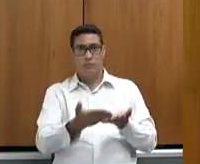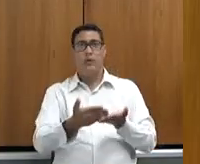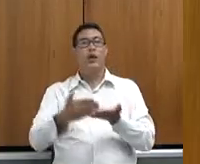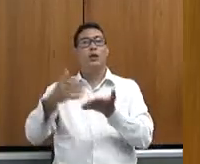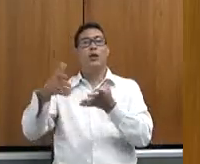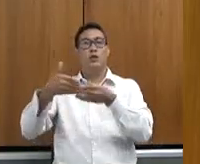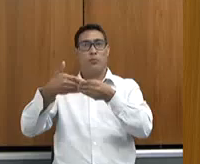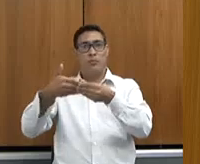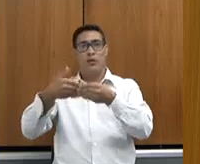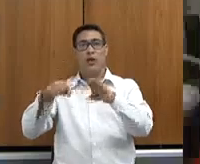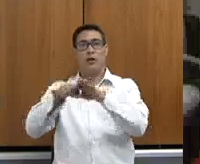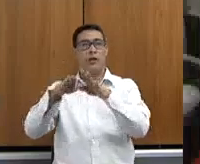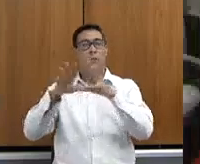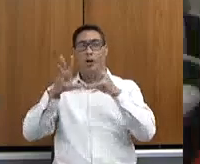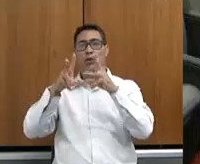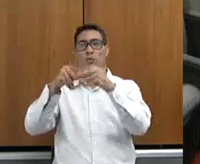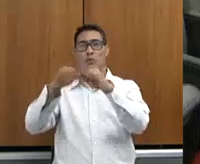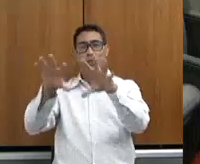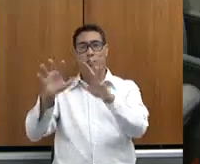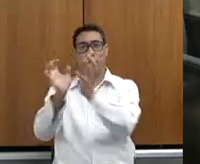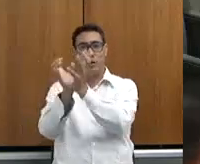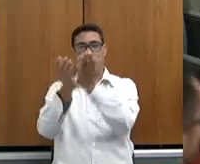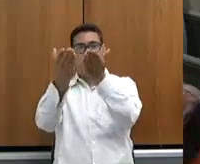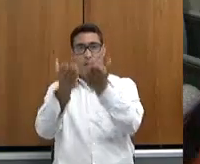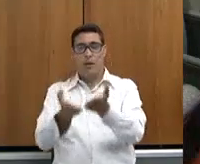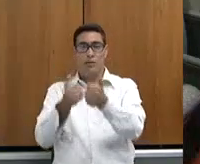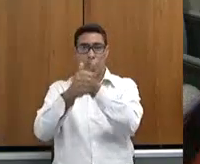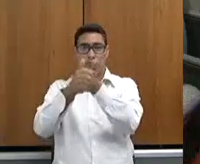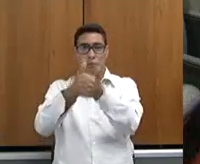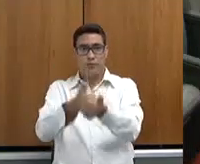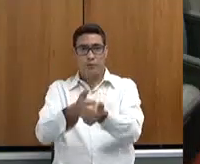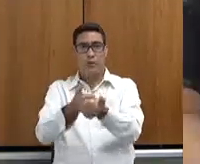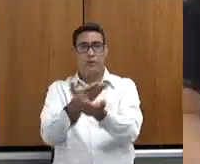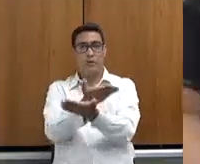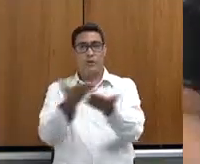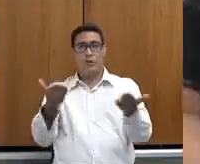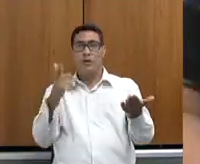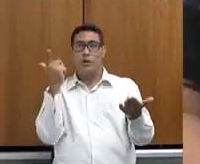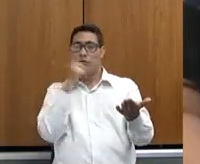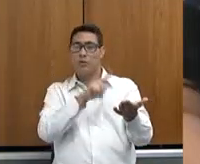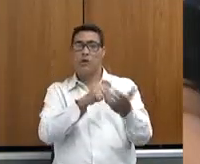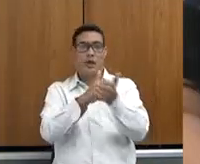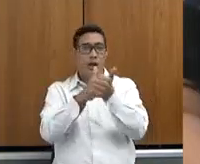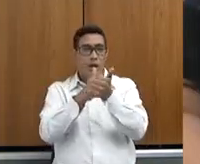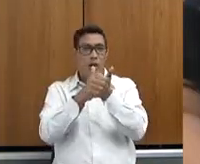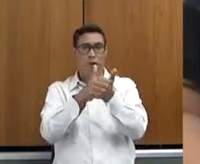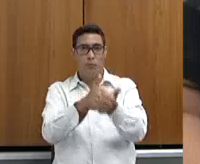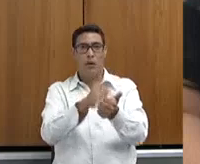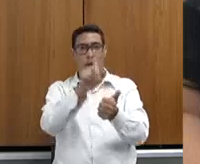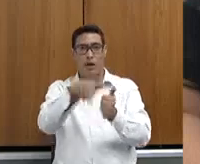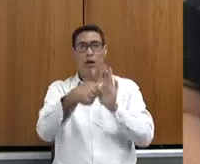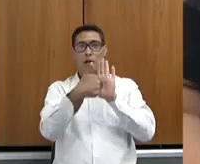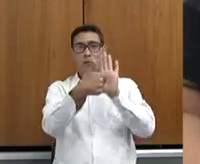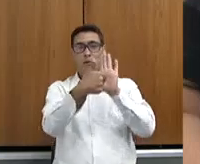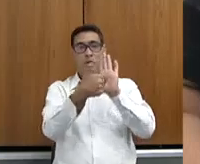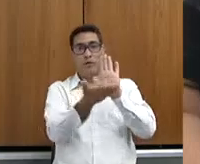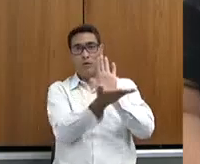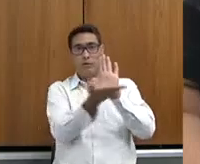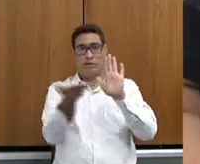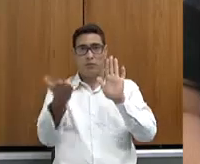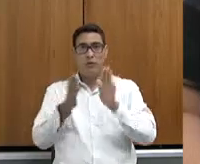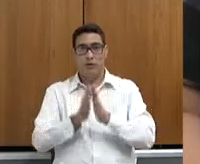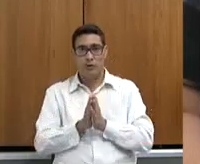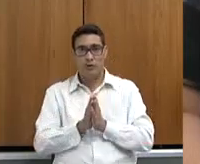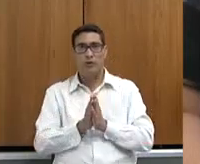equipe que o acompanha aqui, conseguir acompanhar a parte da apresentação do senhor. Permita